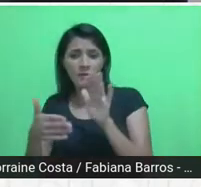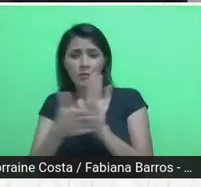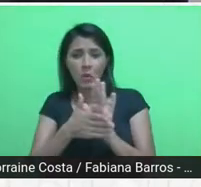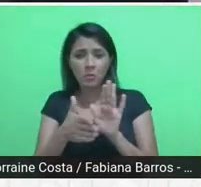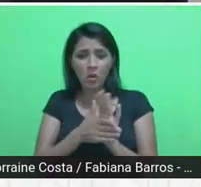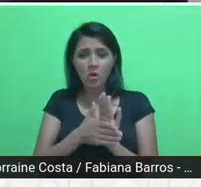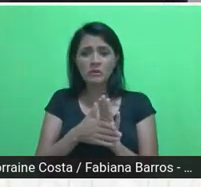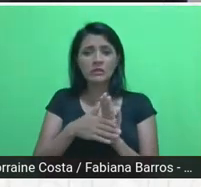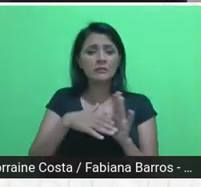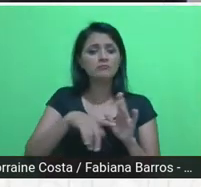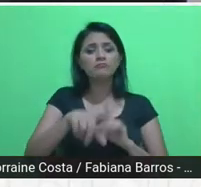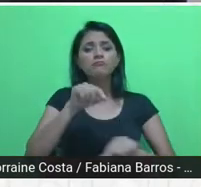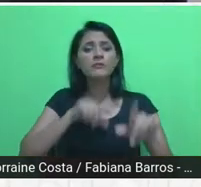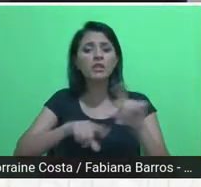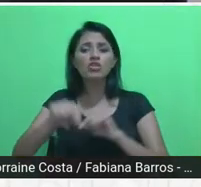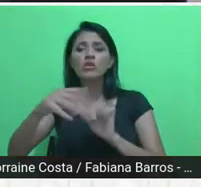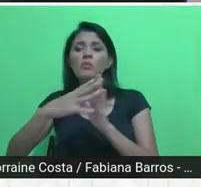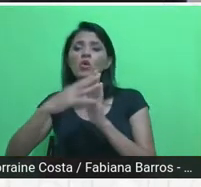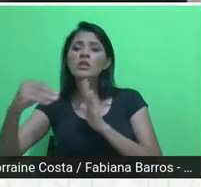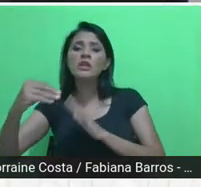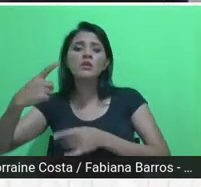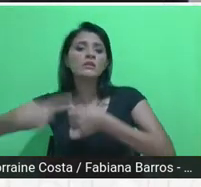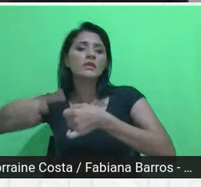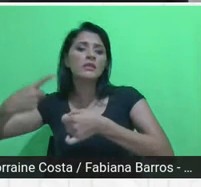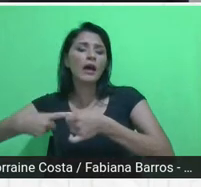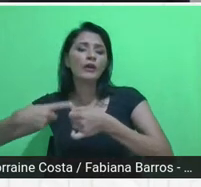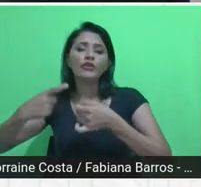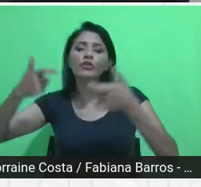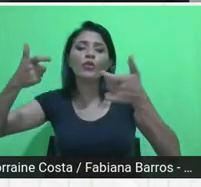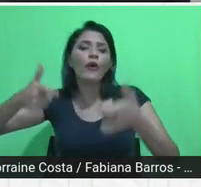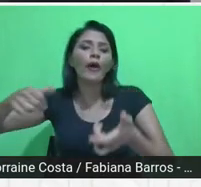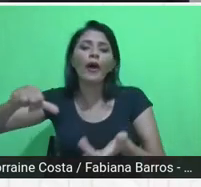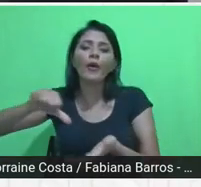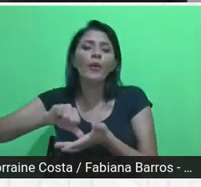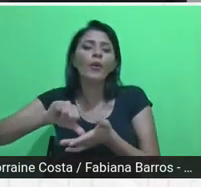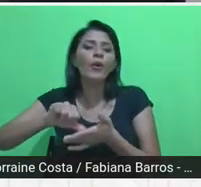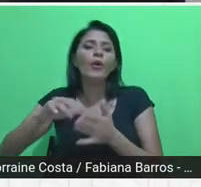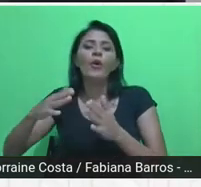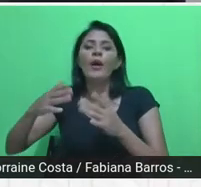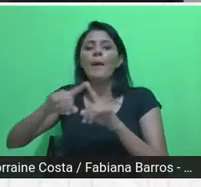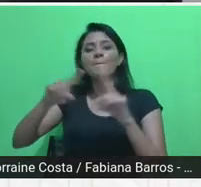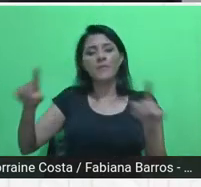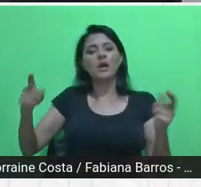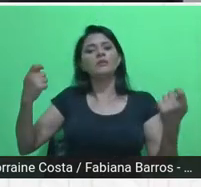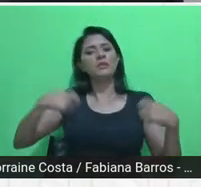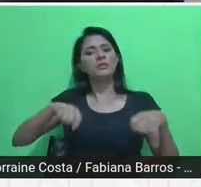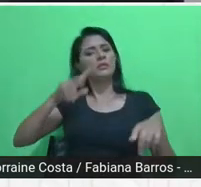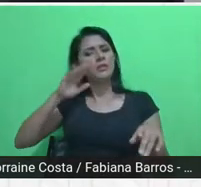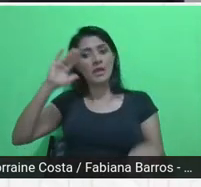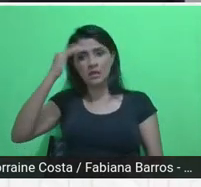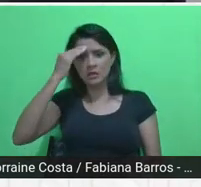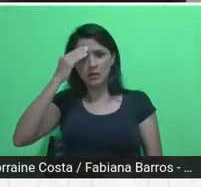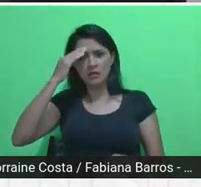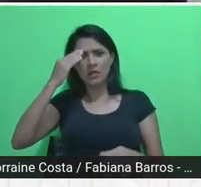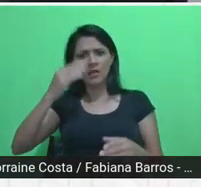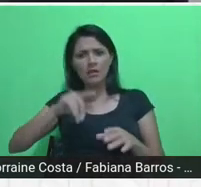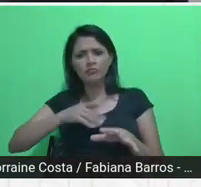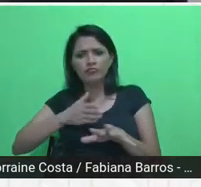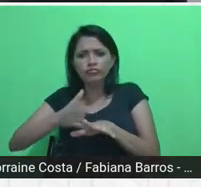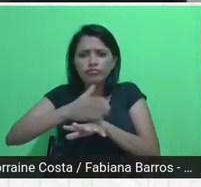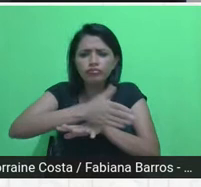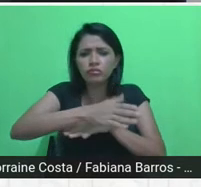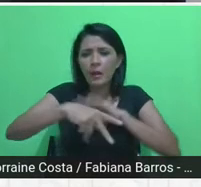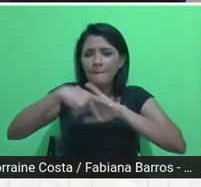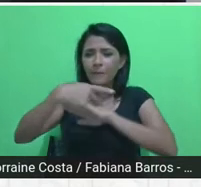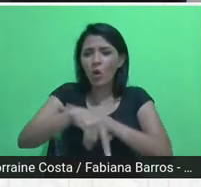de modelo de cidade e de assentamentos, porém, decifrar o emaranhado da gestão pública atual e de